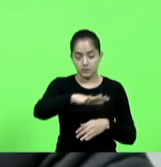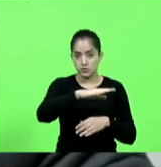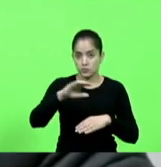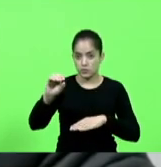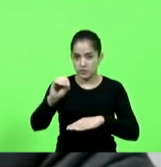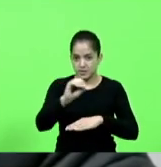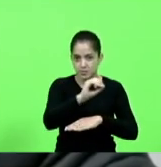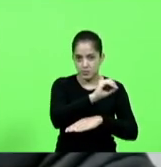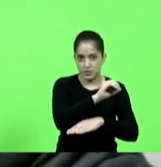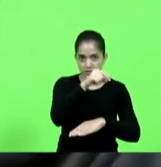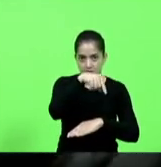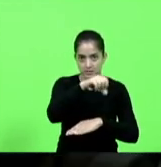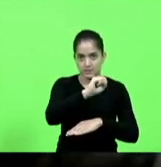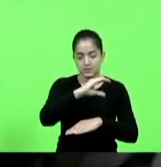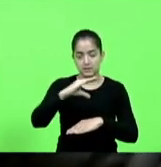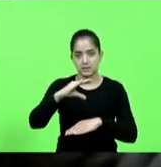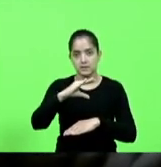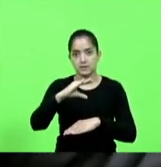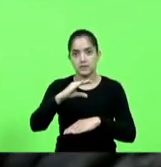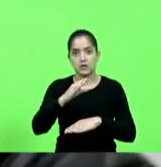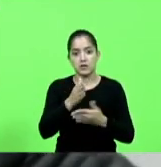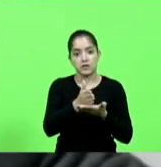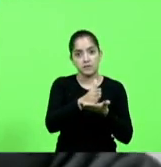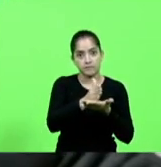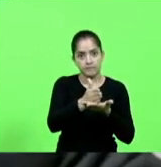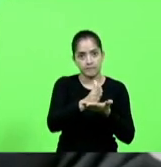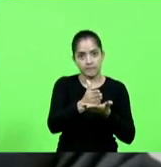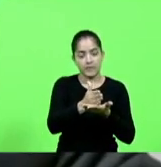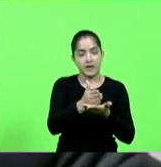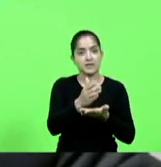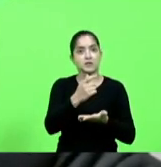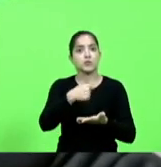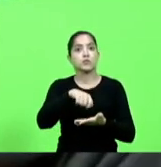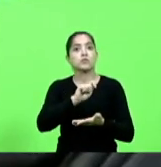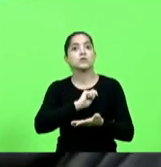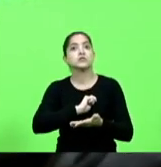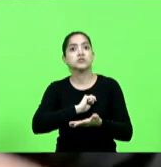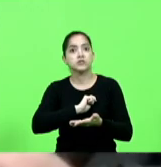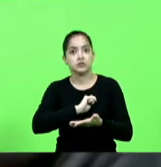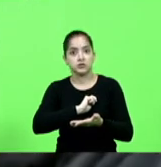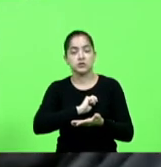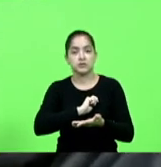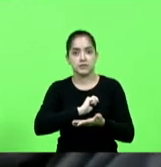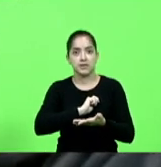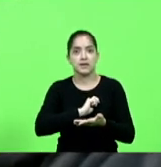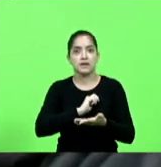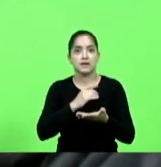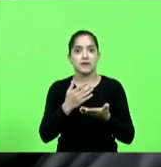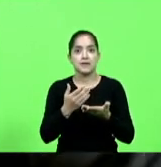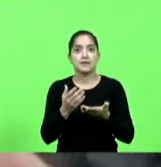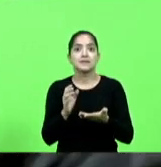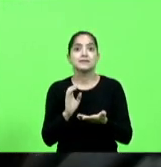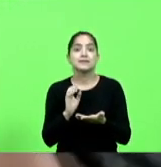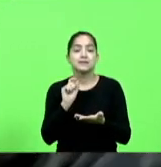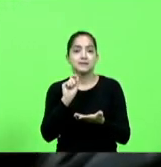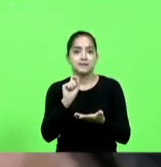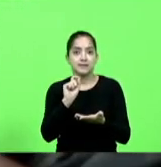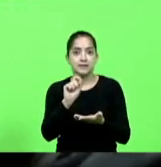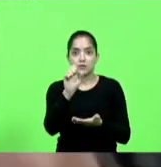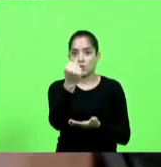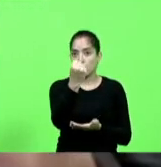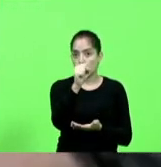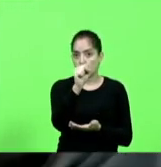que faz fronteira com a argentina nós temos um acréscimo de 800